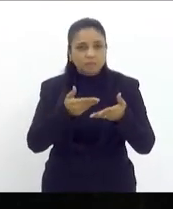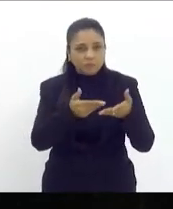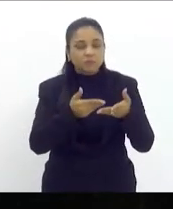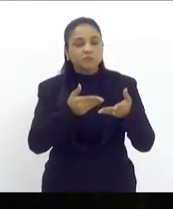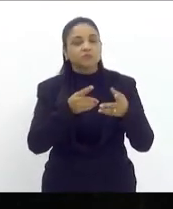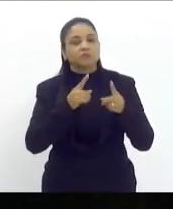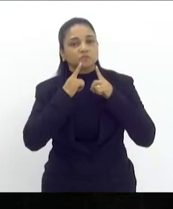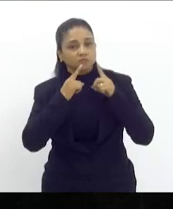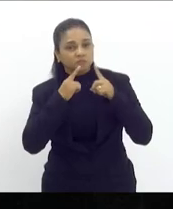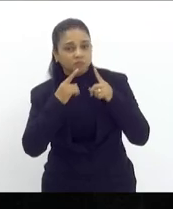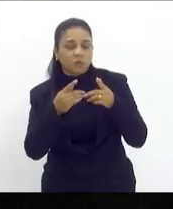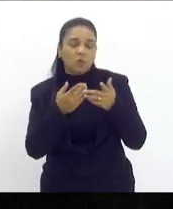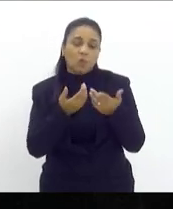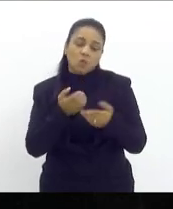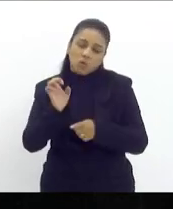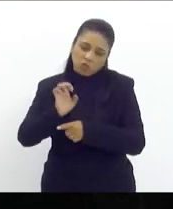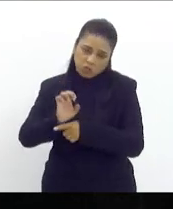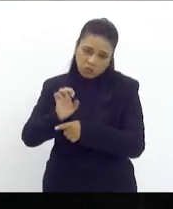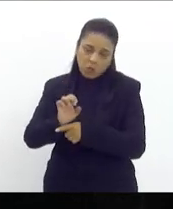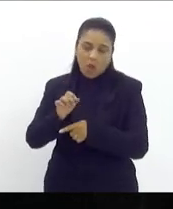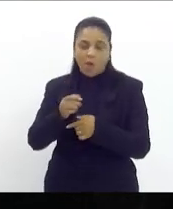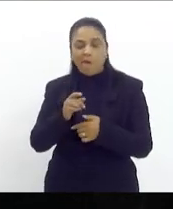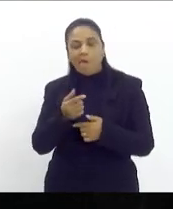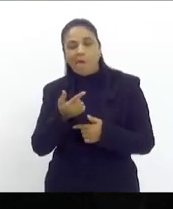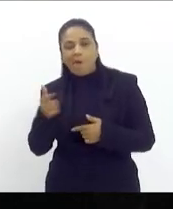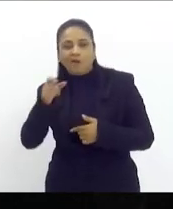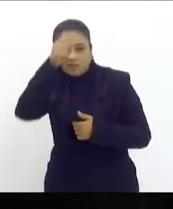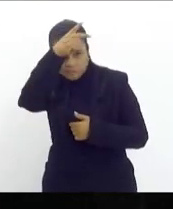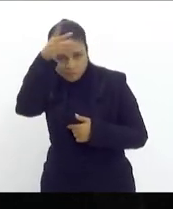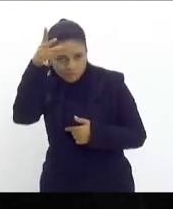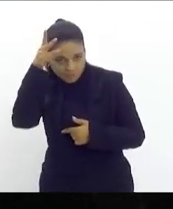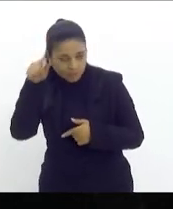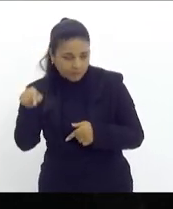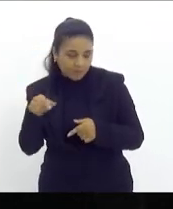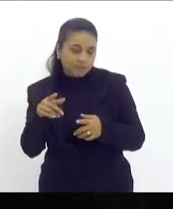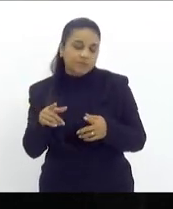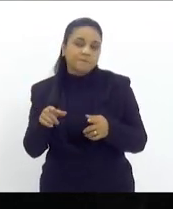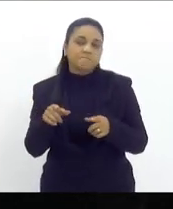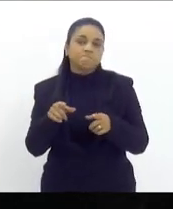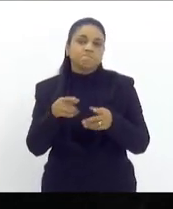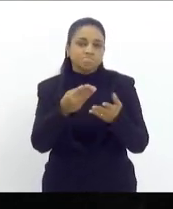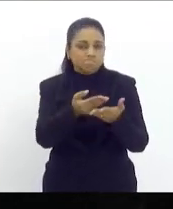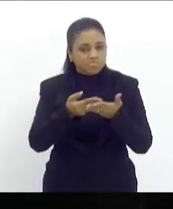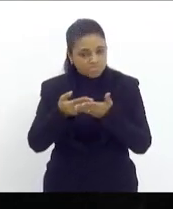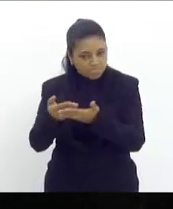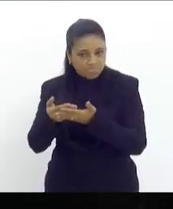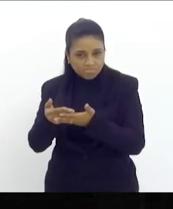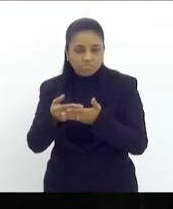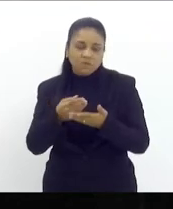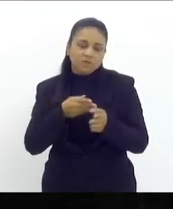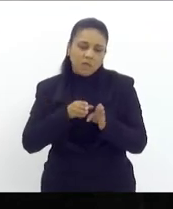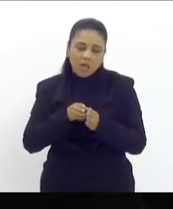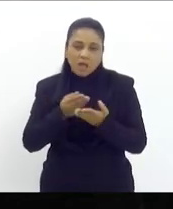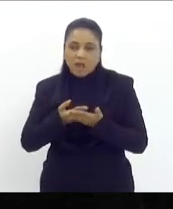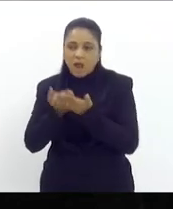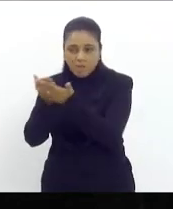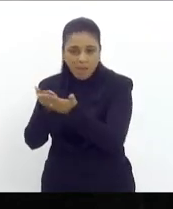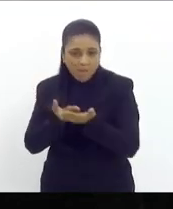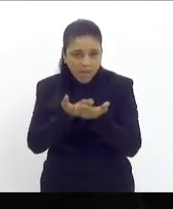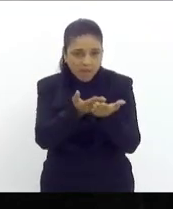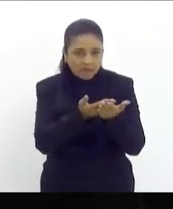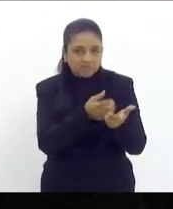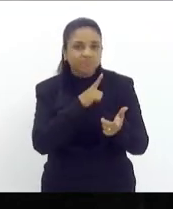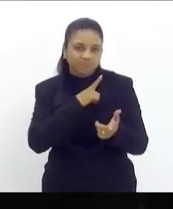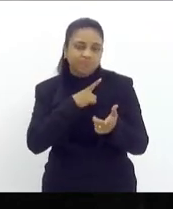de escala estadual outras de escala municipal mas todas abraçadas e que terão encaminhamento e acolhimento do